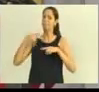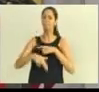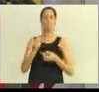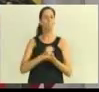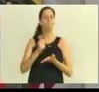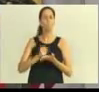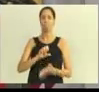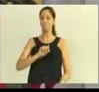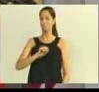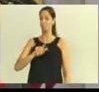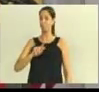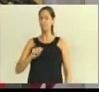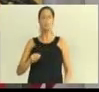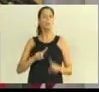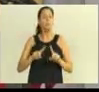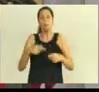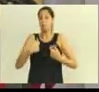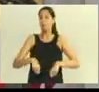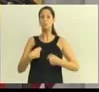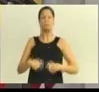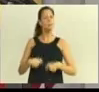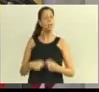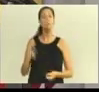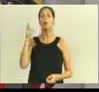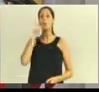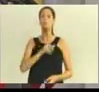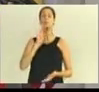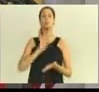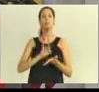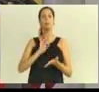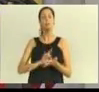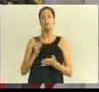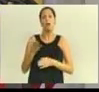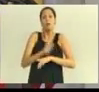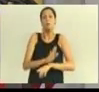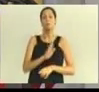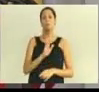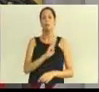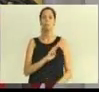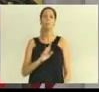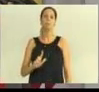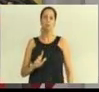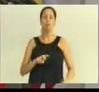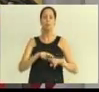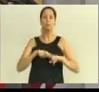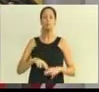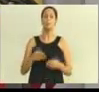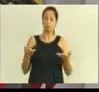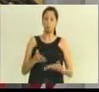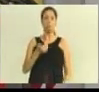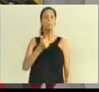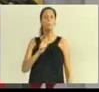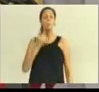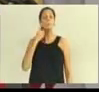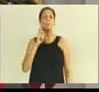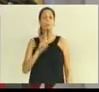cidade. Mas foi necessário para poder manter a cidade viva na questão do transporte coletivo. Então, são 11 dias de operação e